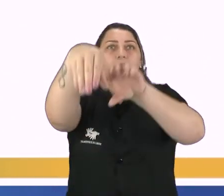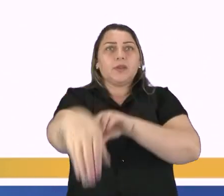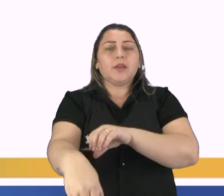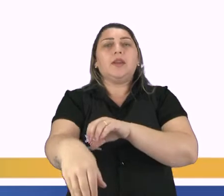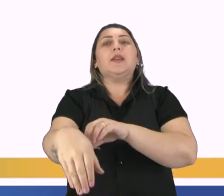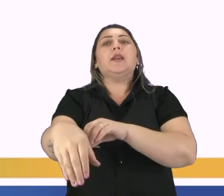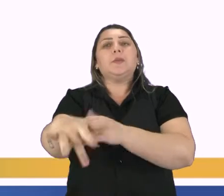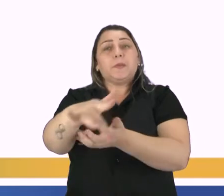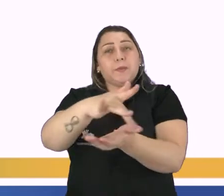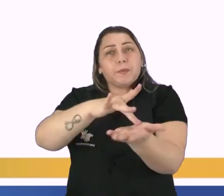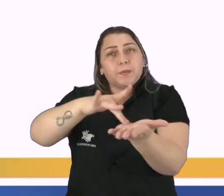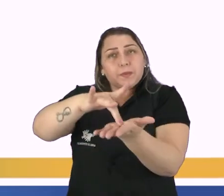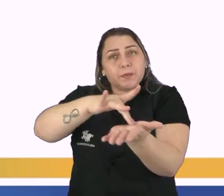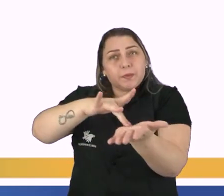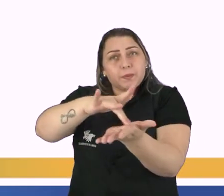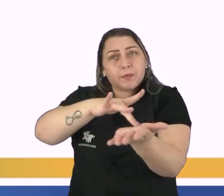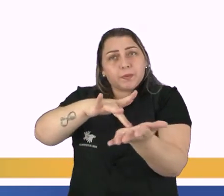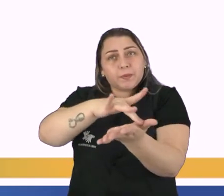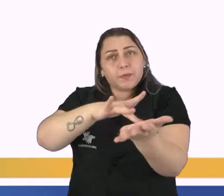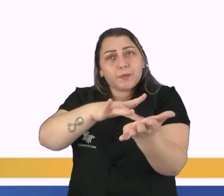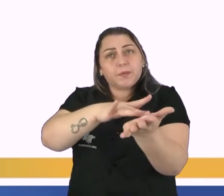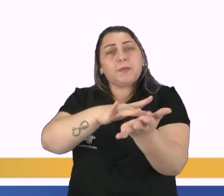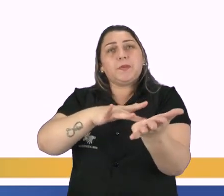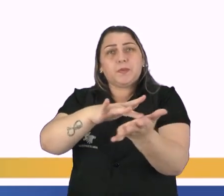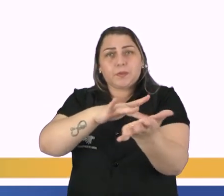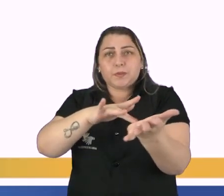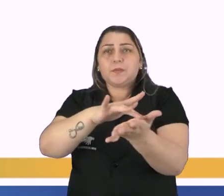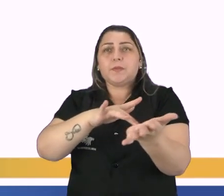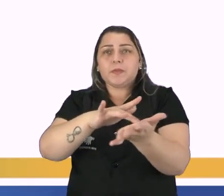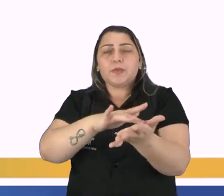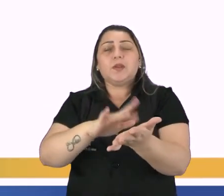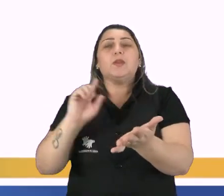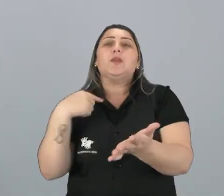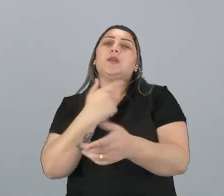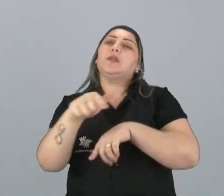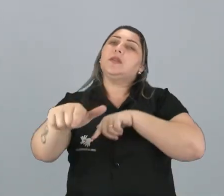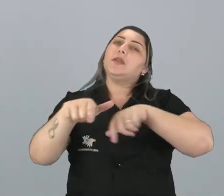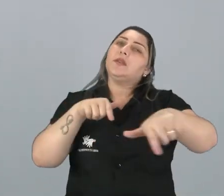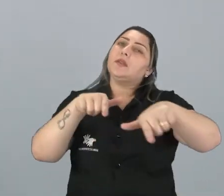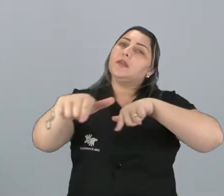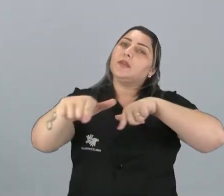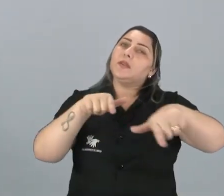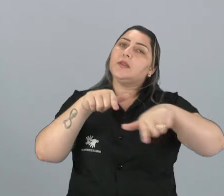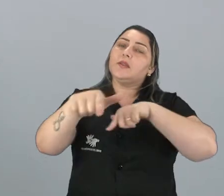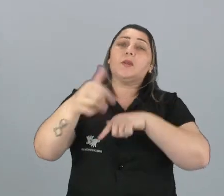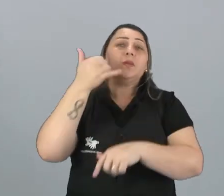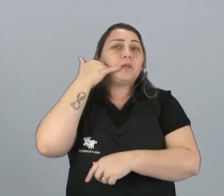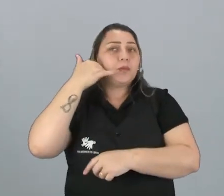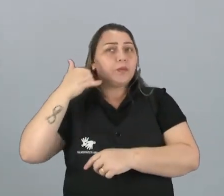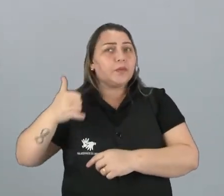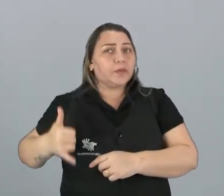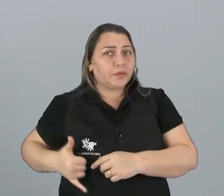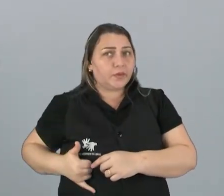digitais. Então, muitas das vezes nós trabalhamos com o nosso celular, mas praticamente